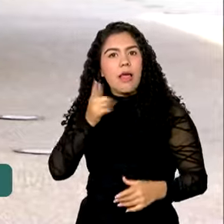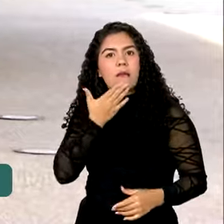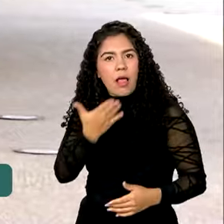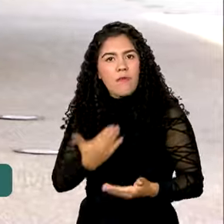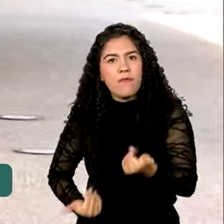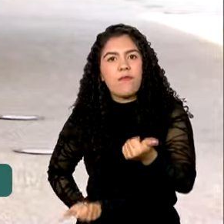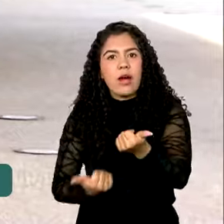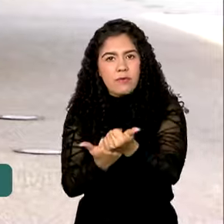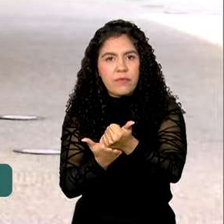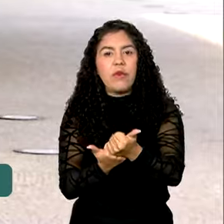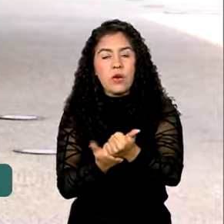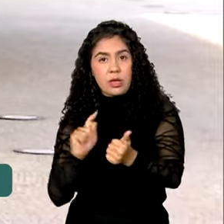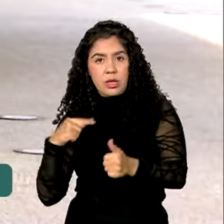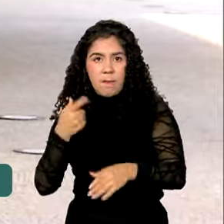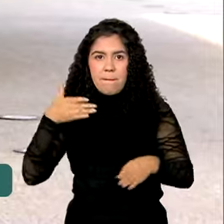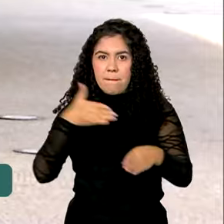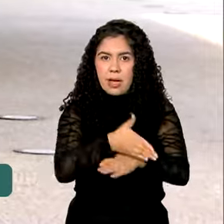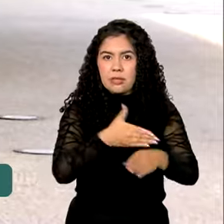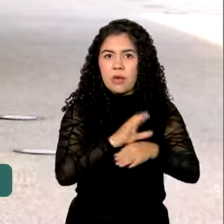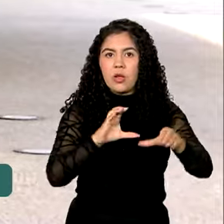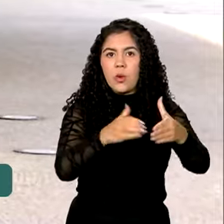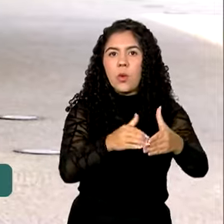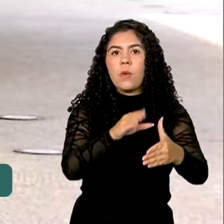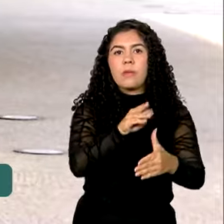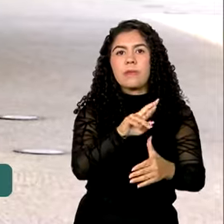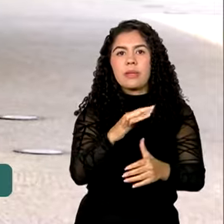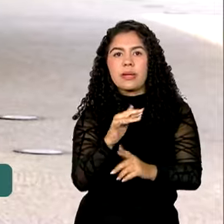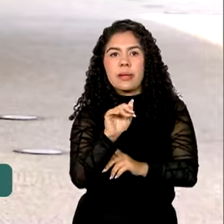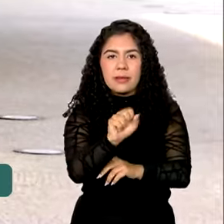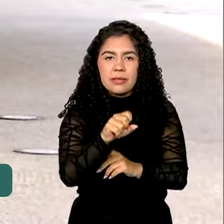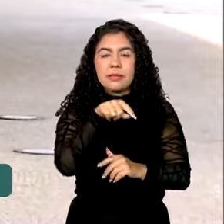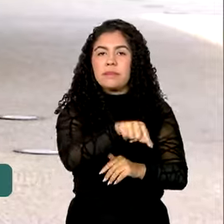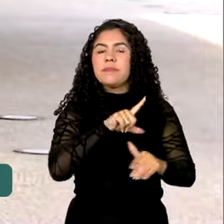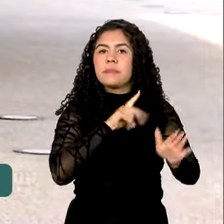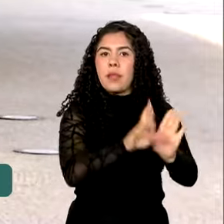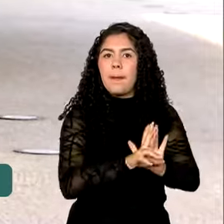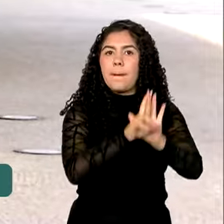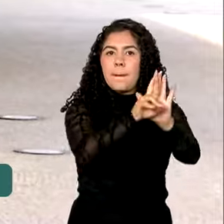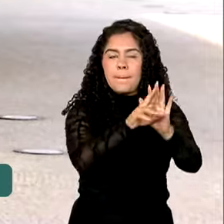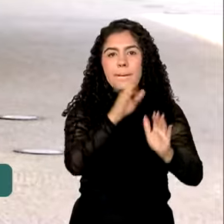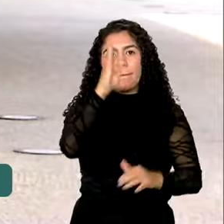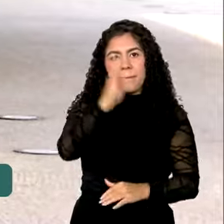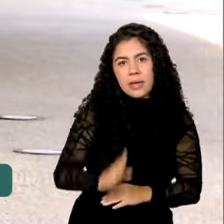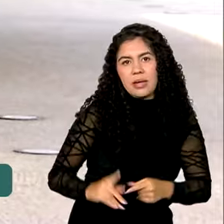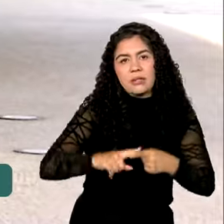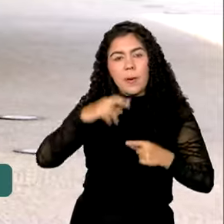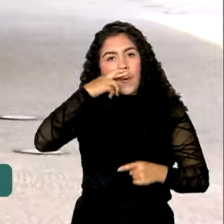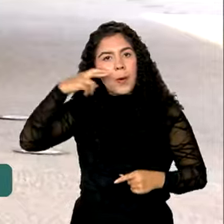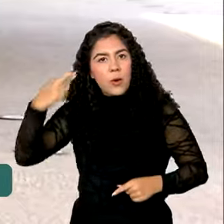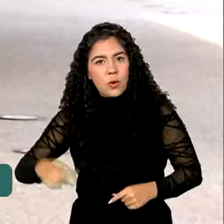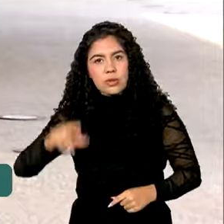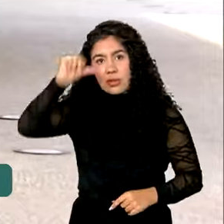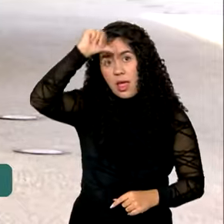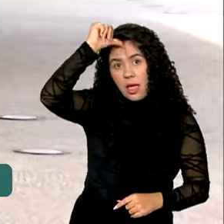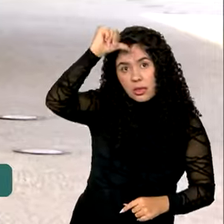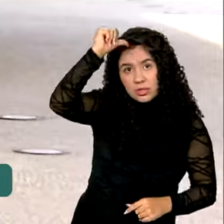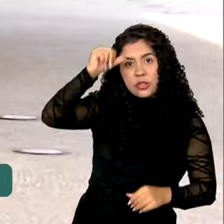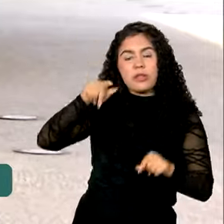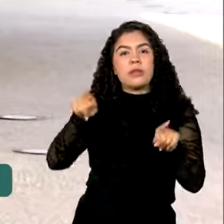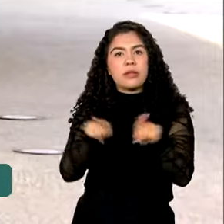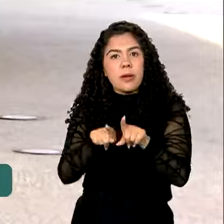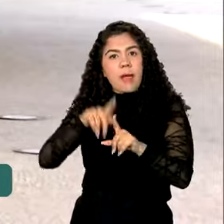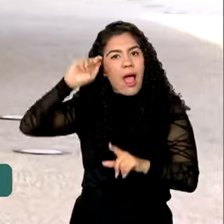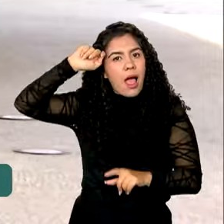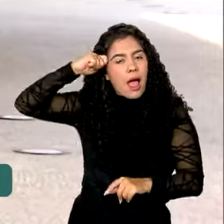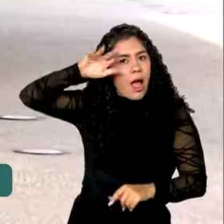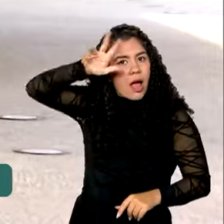da Argentina no BRICS, grupo de nações emergentes formado por Brasil, Rússia, Índia, China e África do Sul. E que